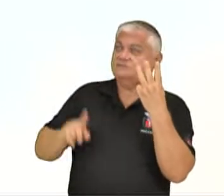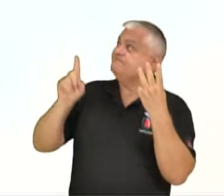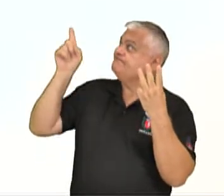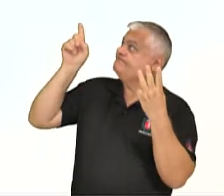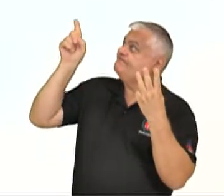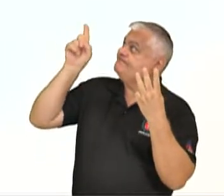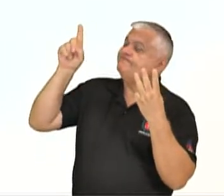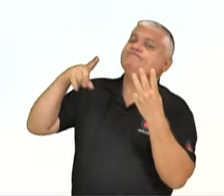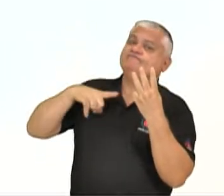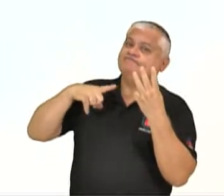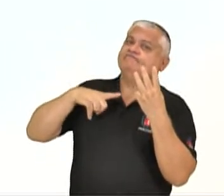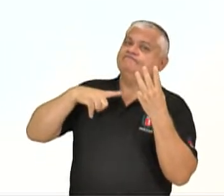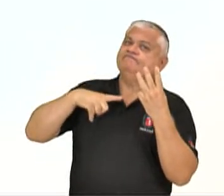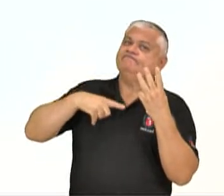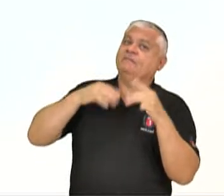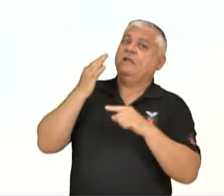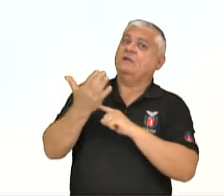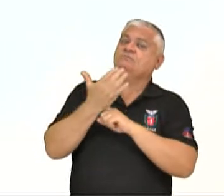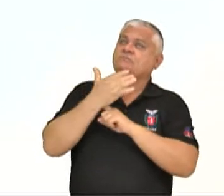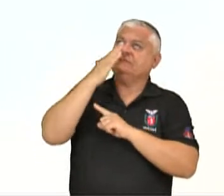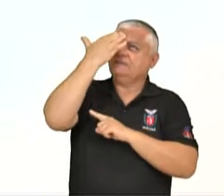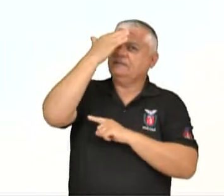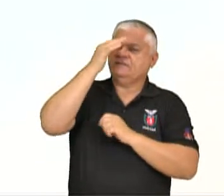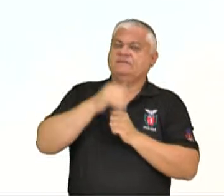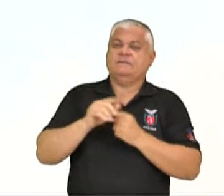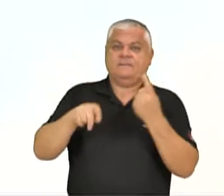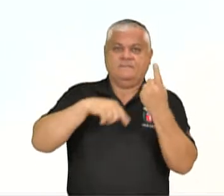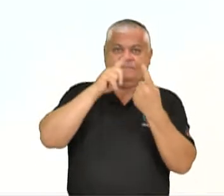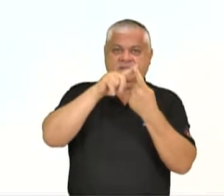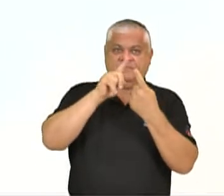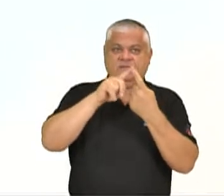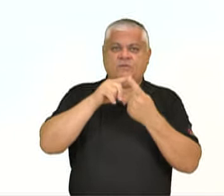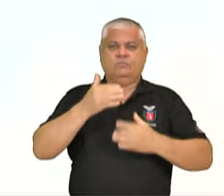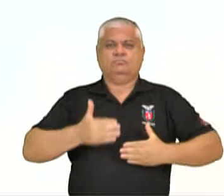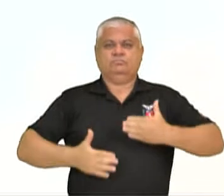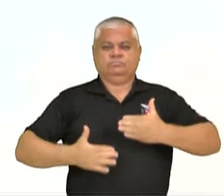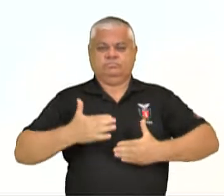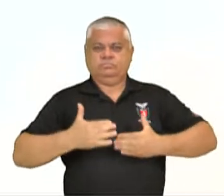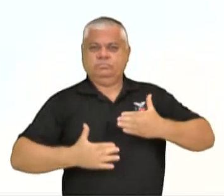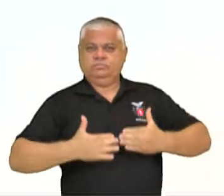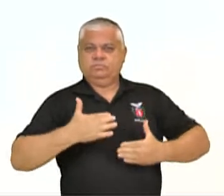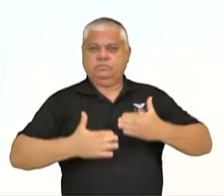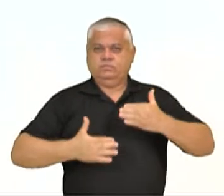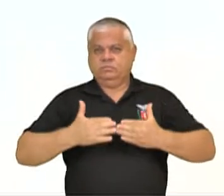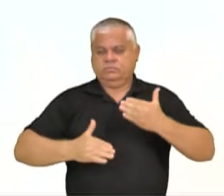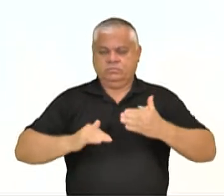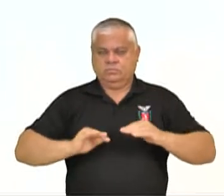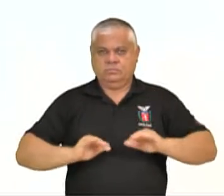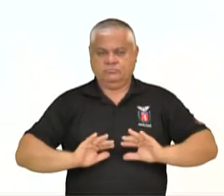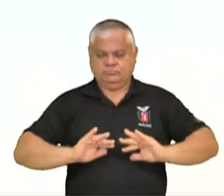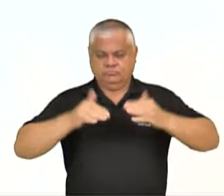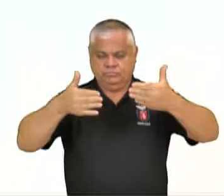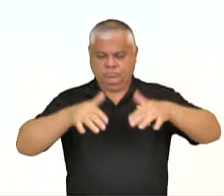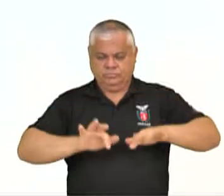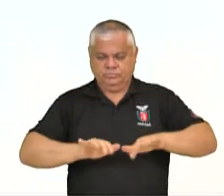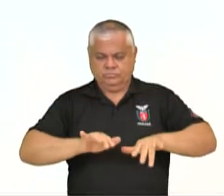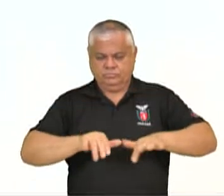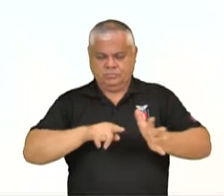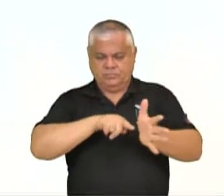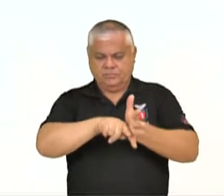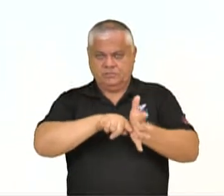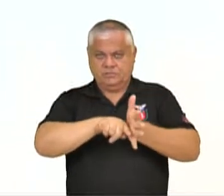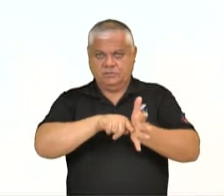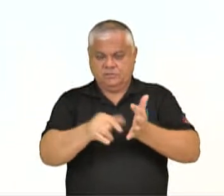complementar a nossa reflexão. Na primeira imagem temos aqui a figura de um robô usando um notebook, provavelmente pesquisando